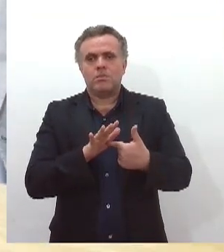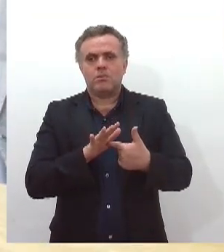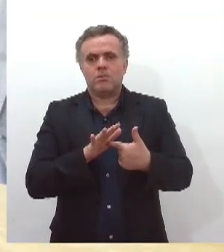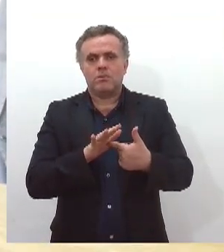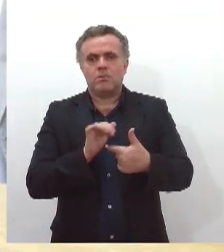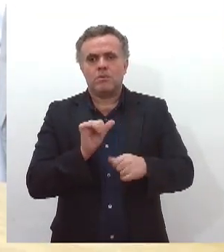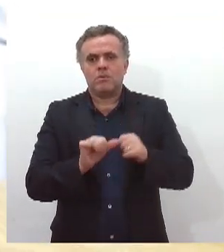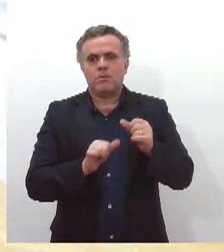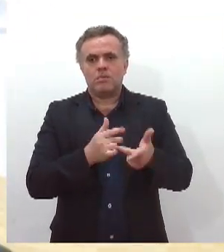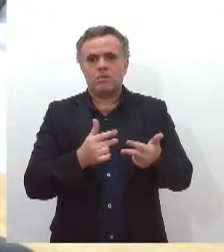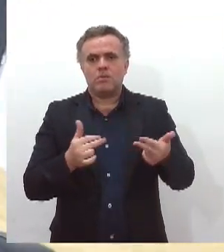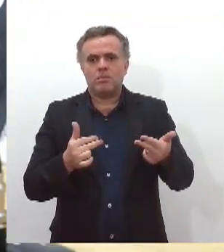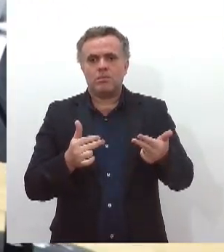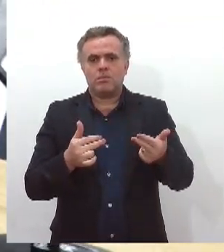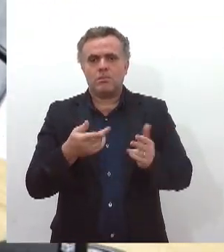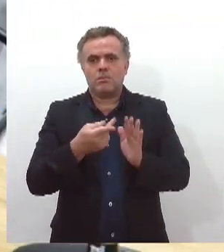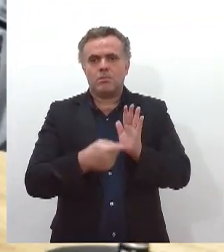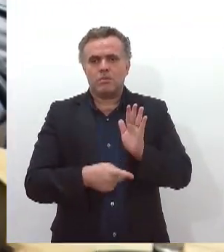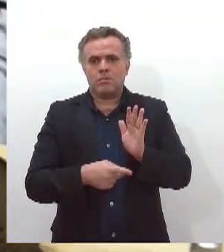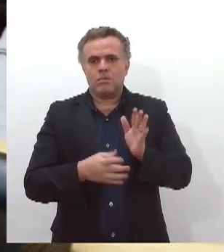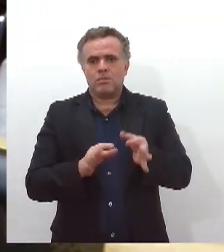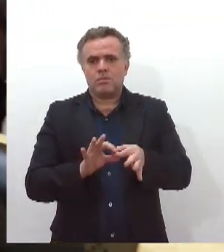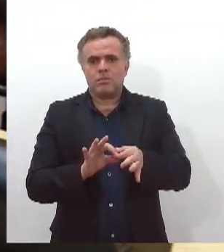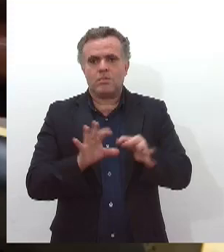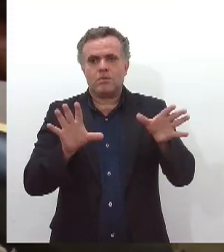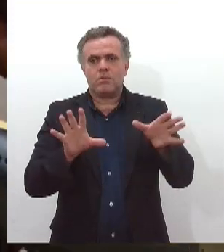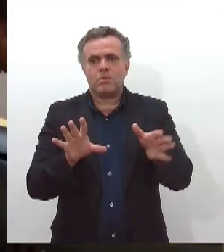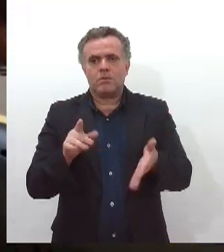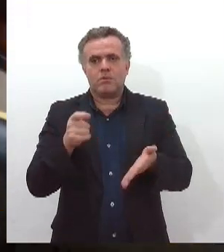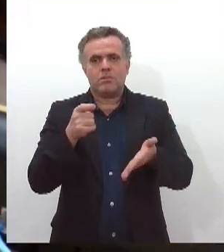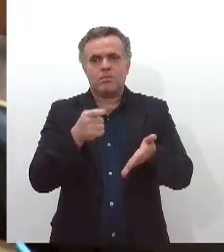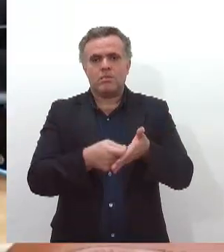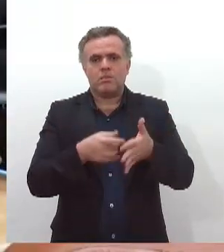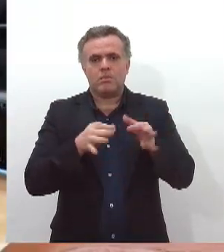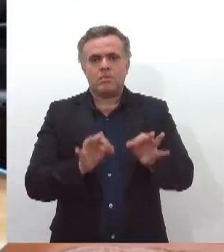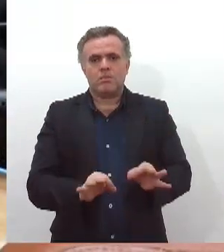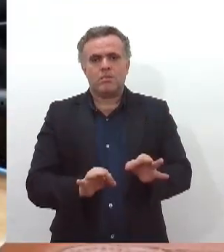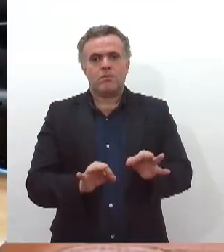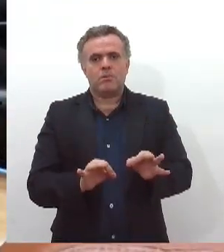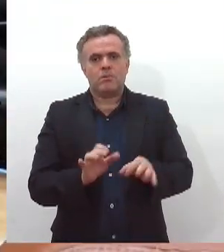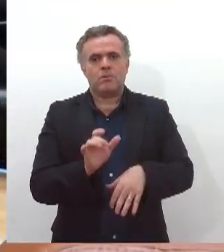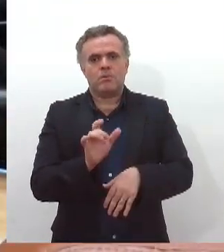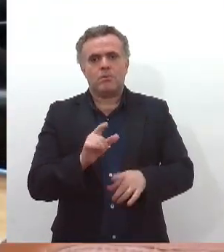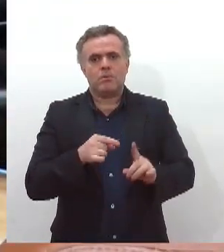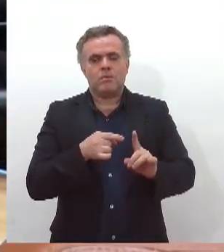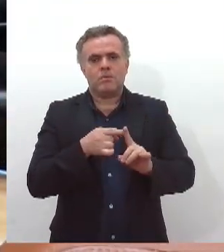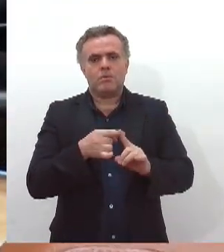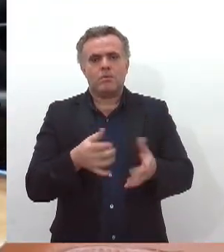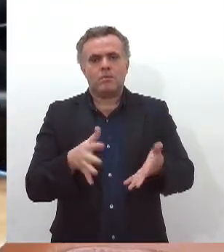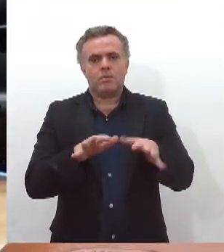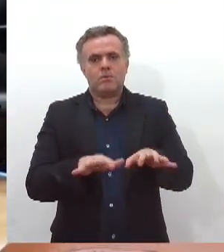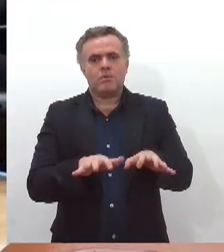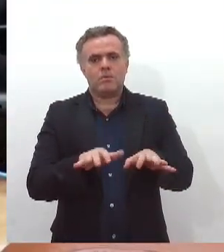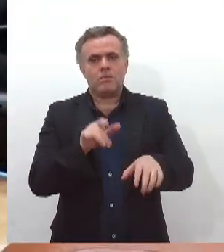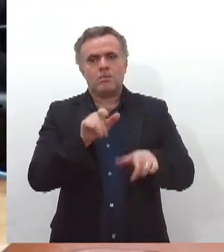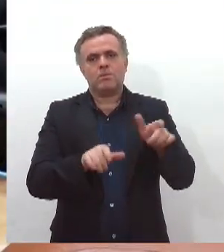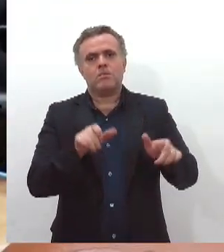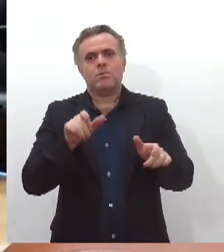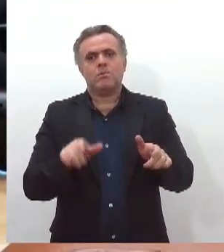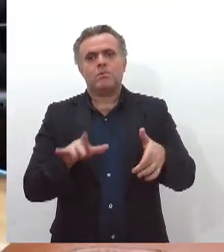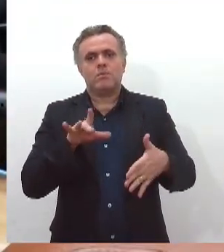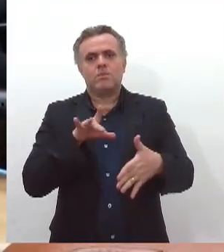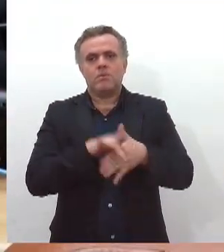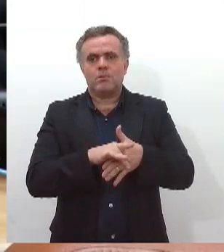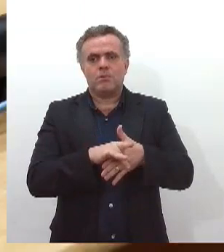projeto que permitiu o pagamento do benefício chamado cartão mais inclusão para pessoas com HIV AIDS, aprovado em